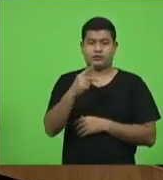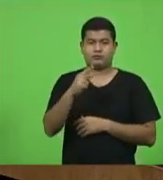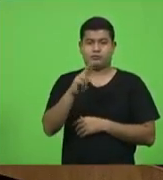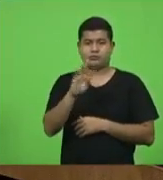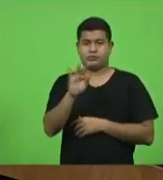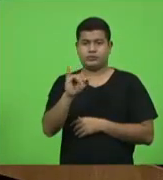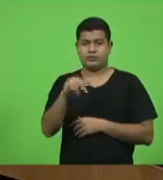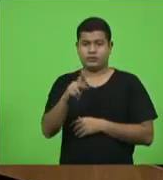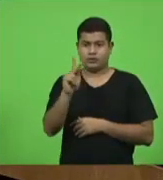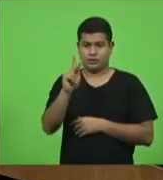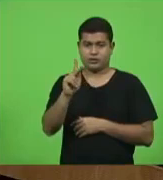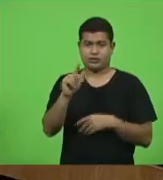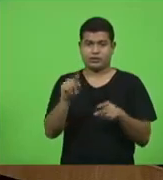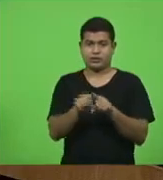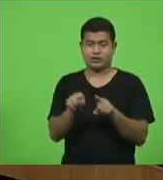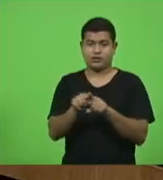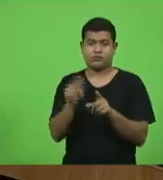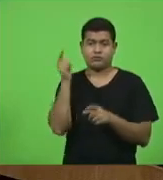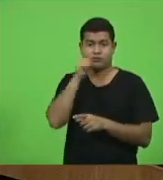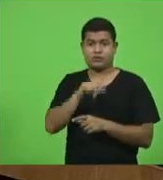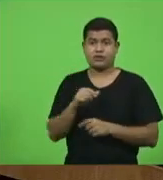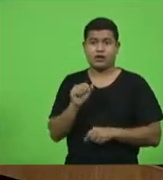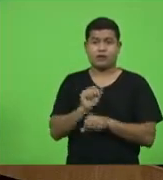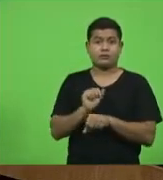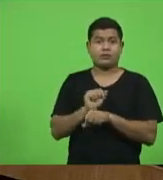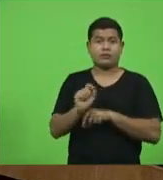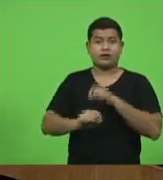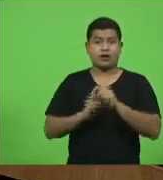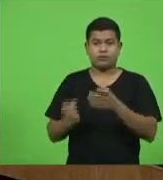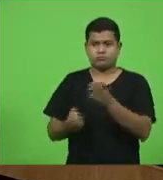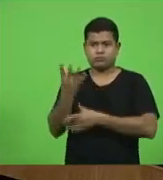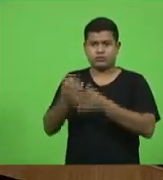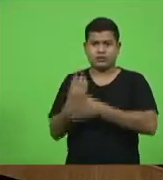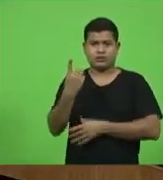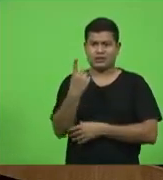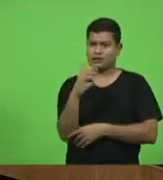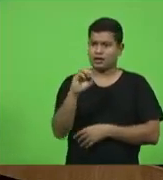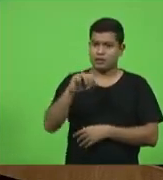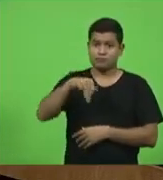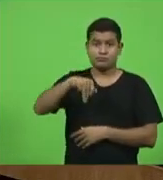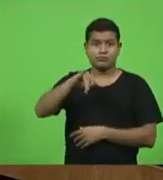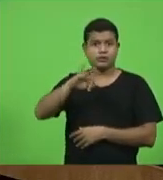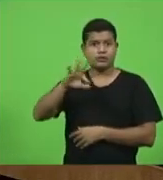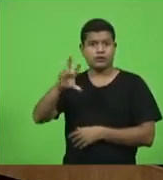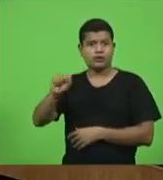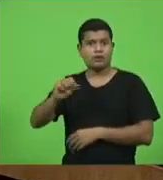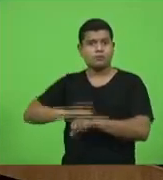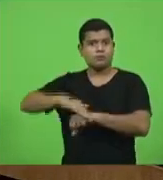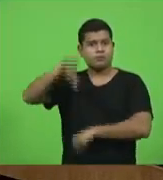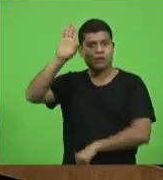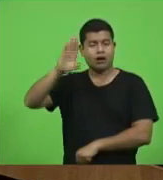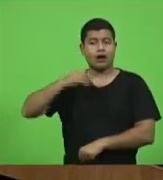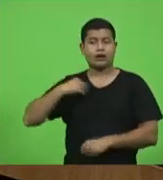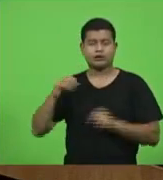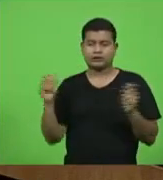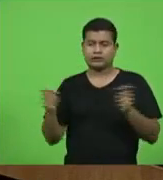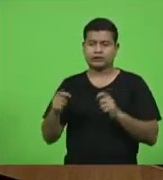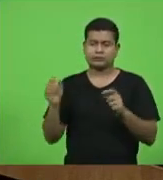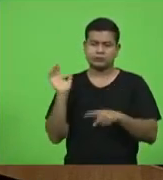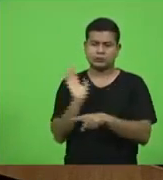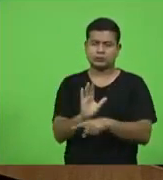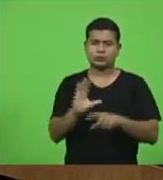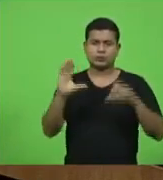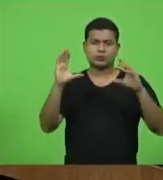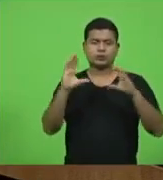produção de mais de 10 milhões de doses o que poderá significar um alívio muito grande